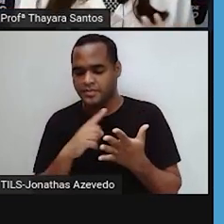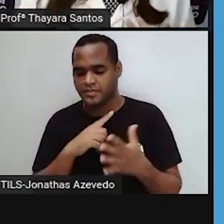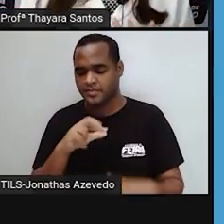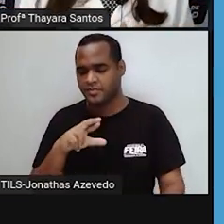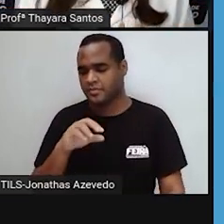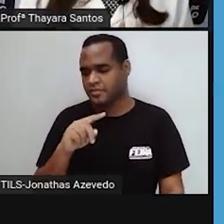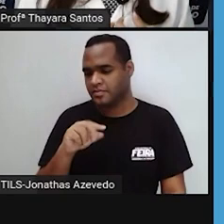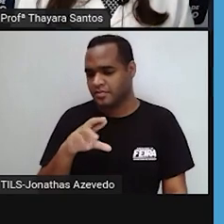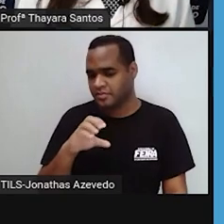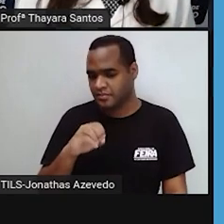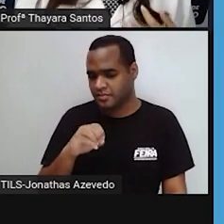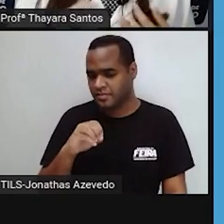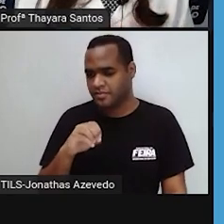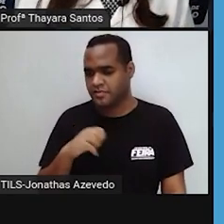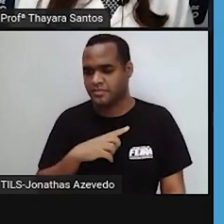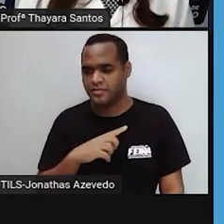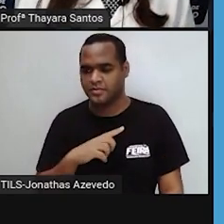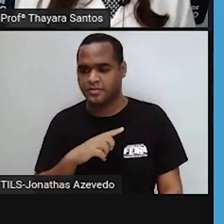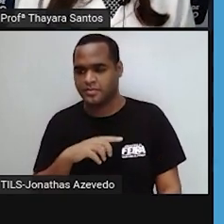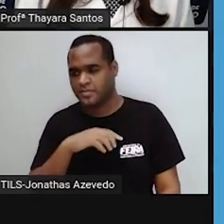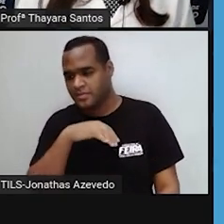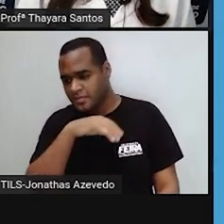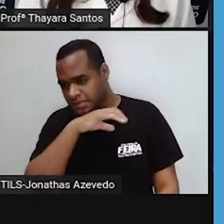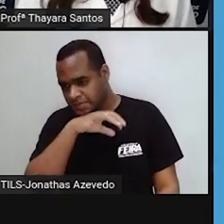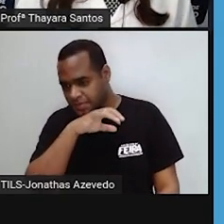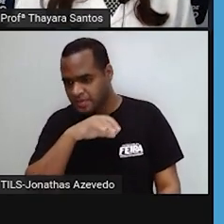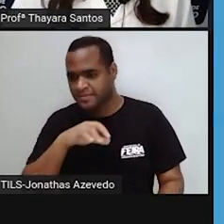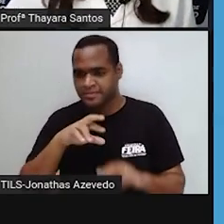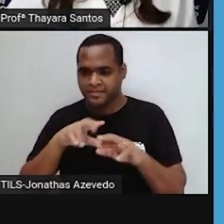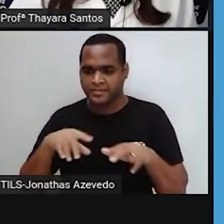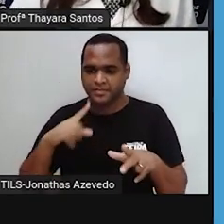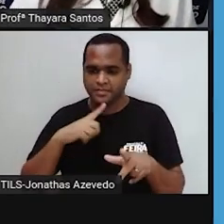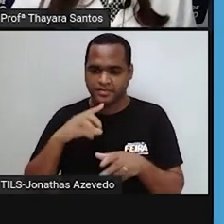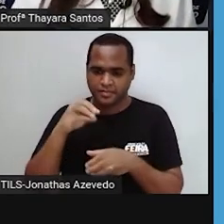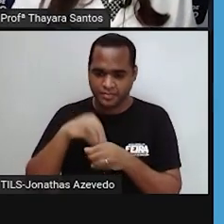na célula eucariótica animal e na célula eucariótica vegetal.